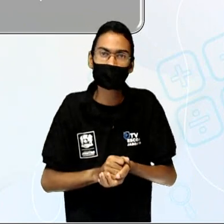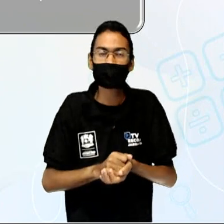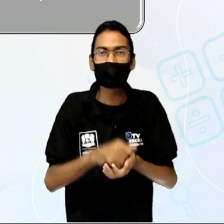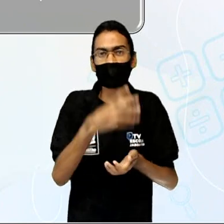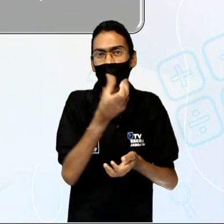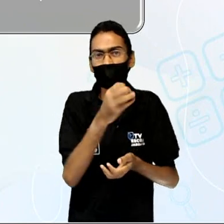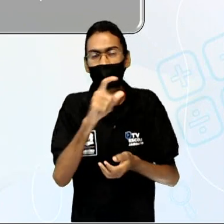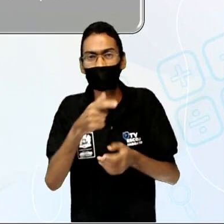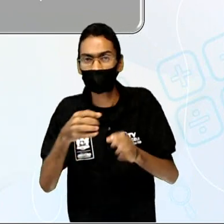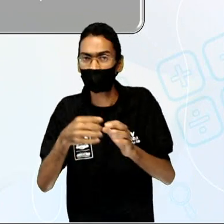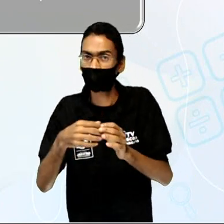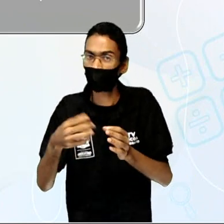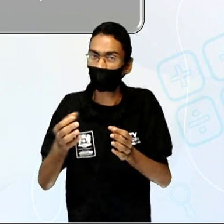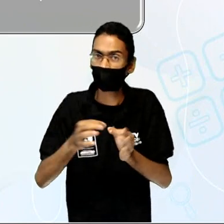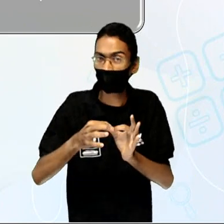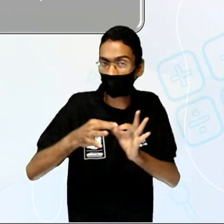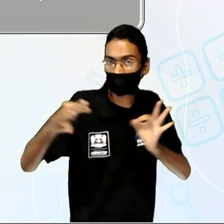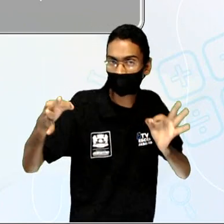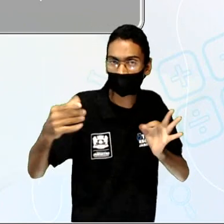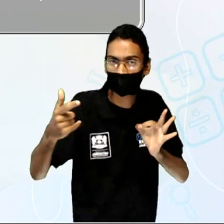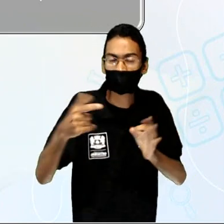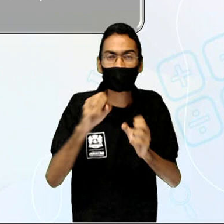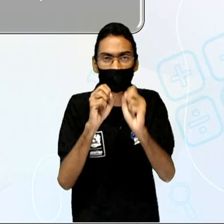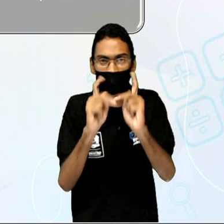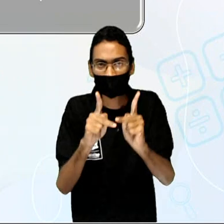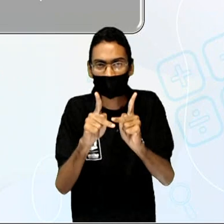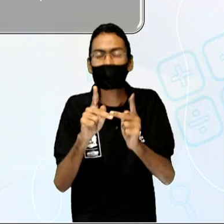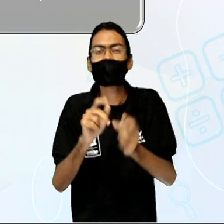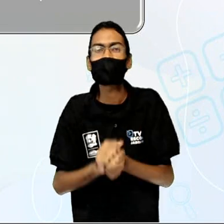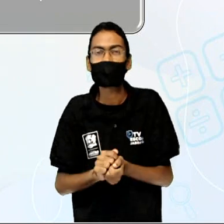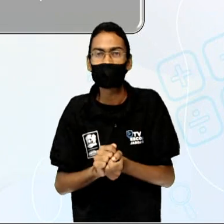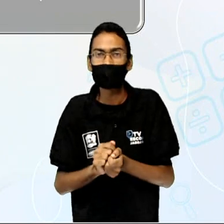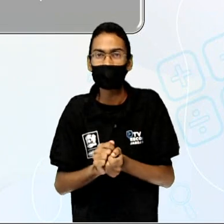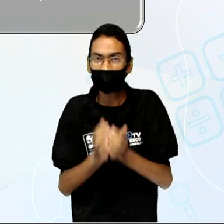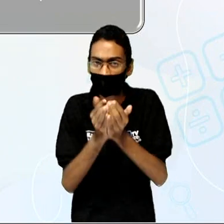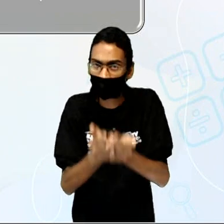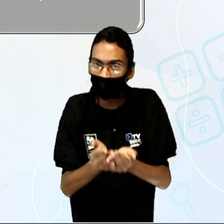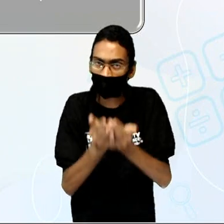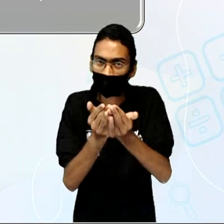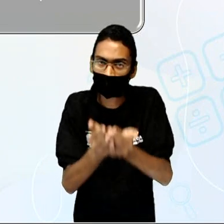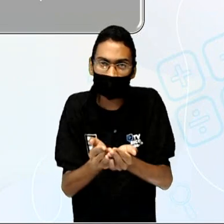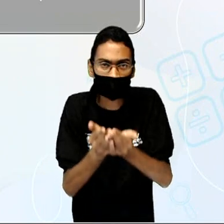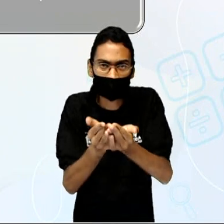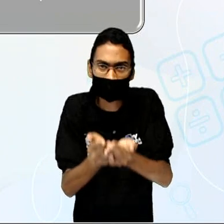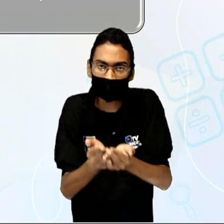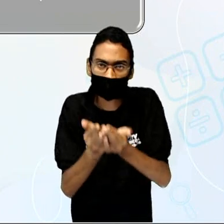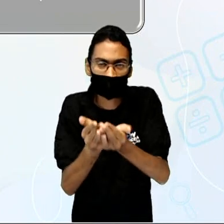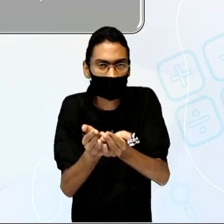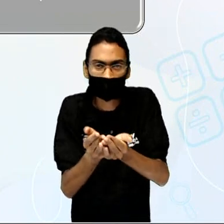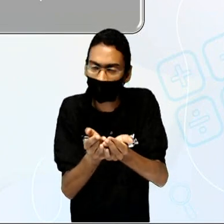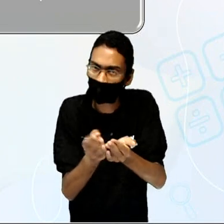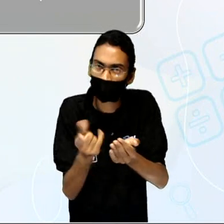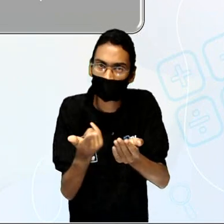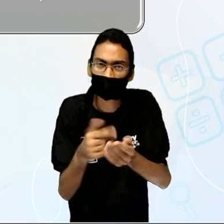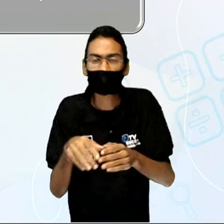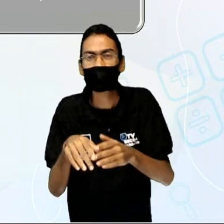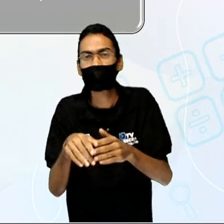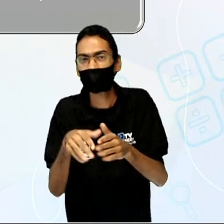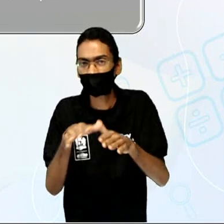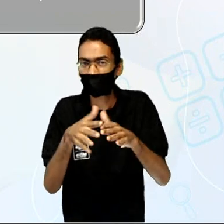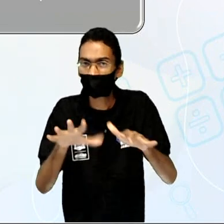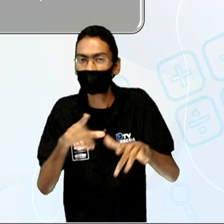mais extenso do continente. Destaque para isso, viu? Navegável em quase todo o seu curso. Suas águas permanecem